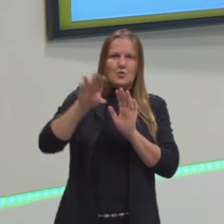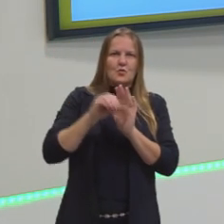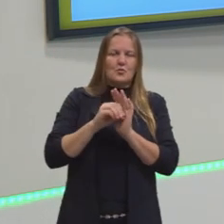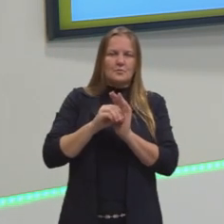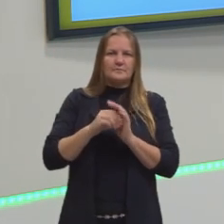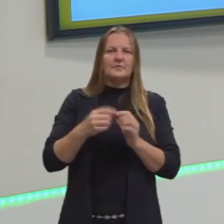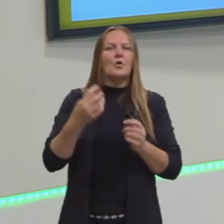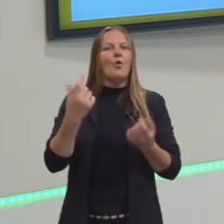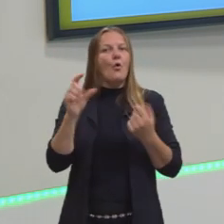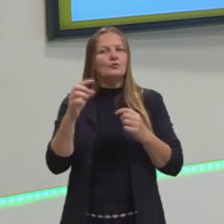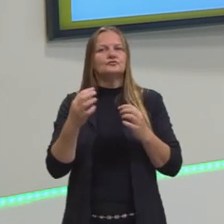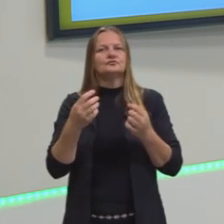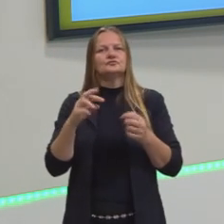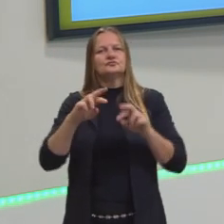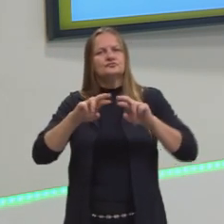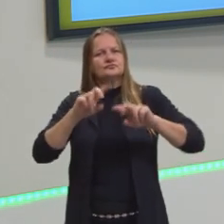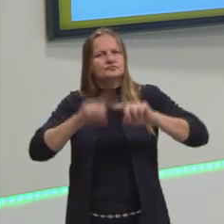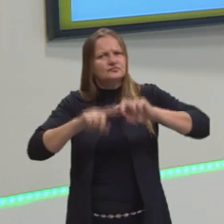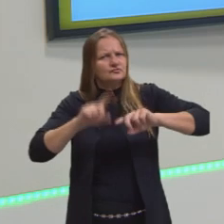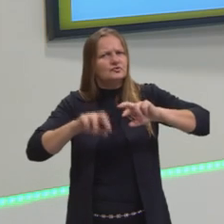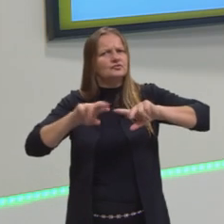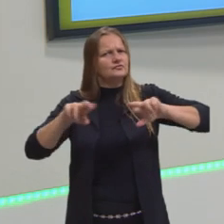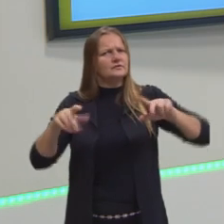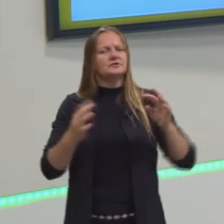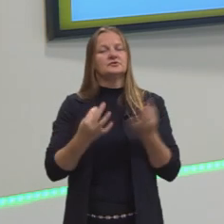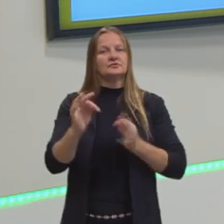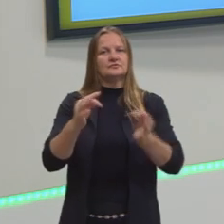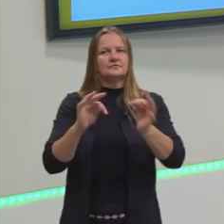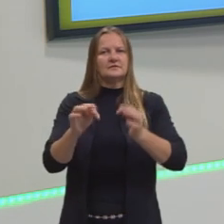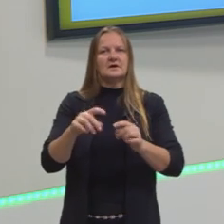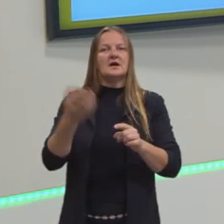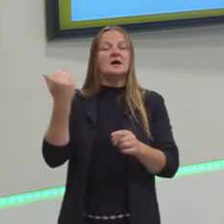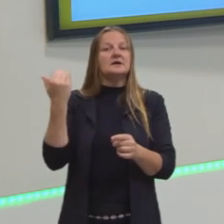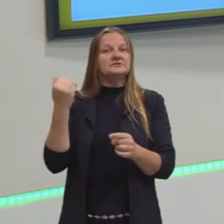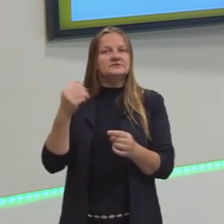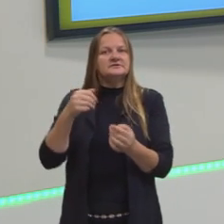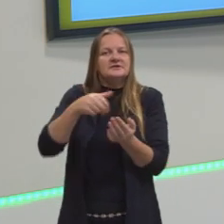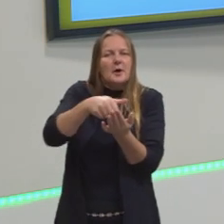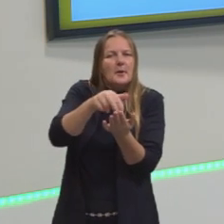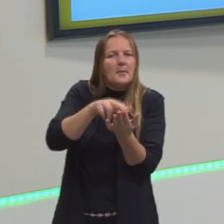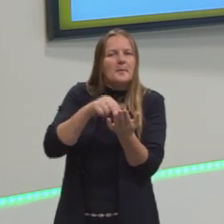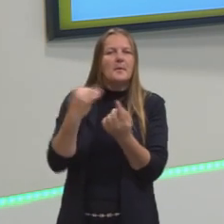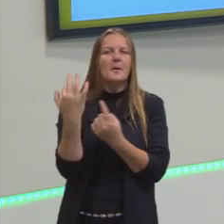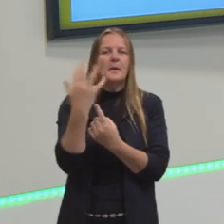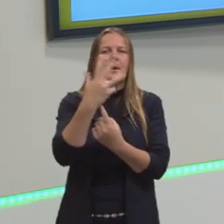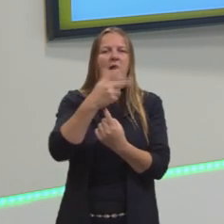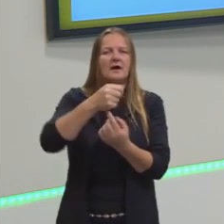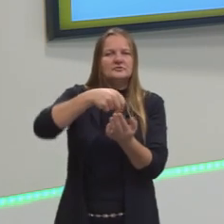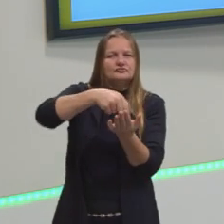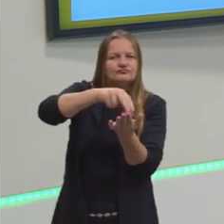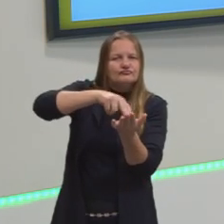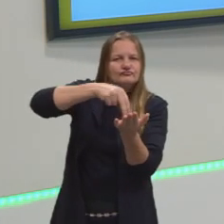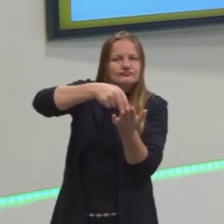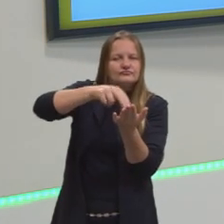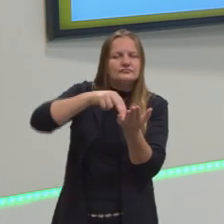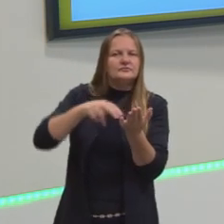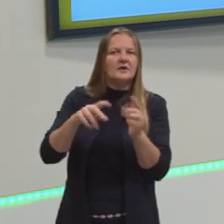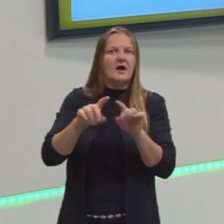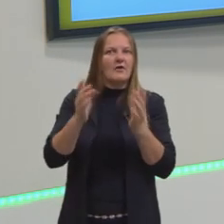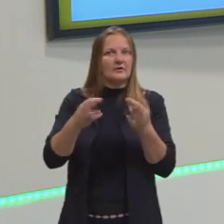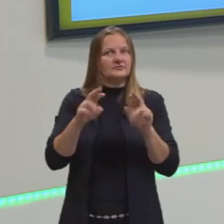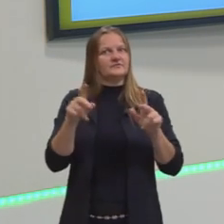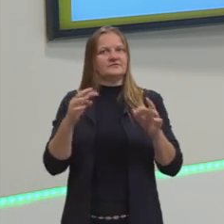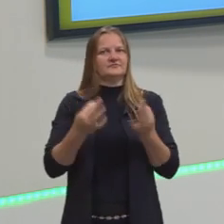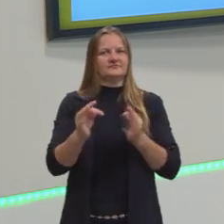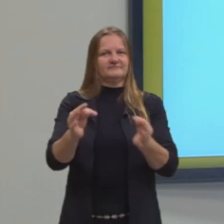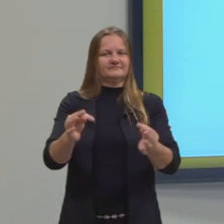recursos tecnológicos, mas no início sempre foi algo muito artístico. É importante frisar isso. Em resumo,